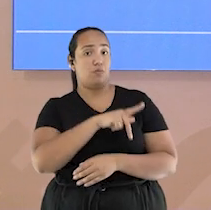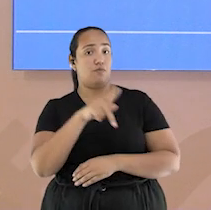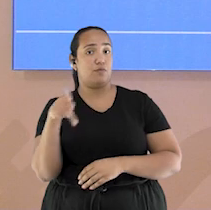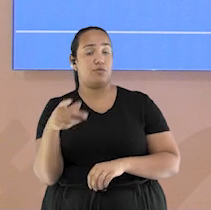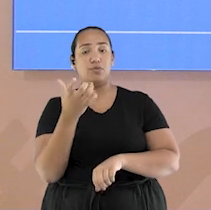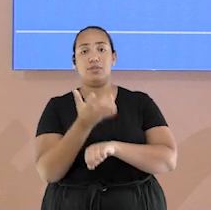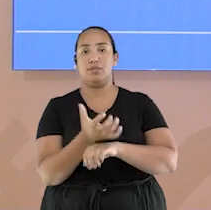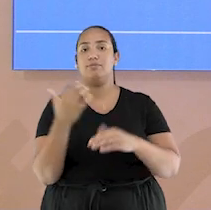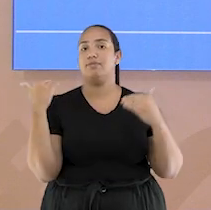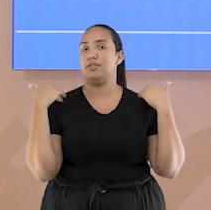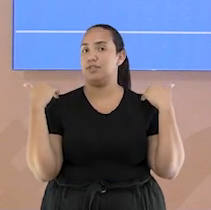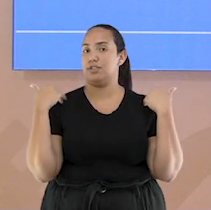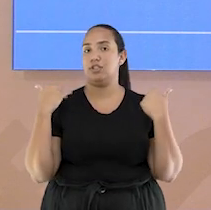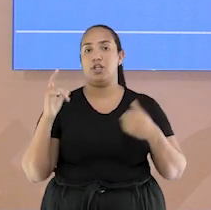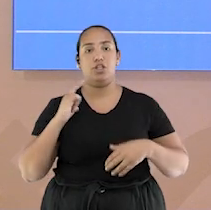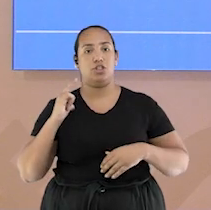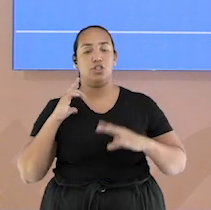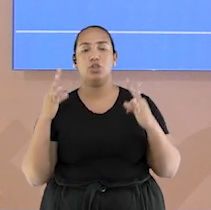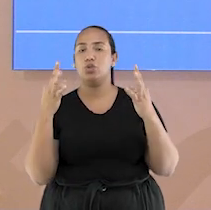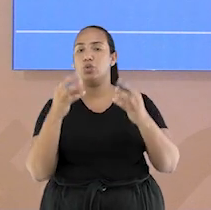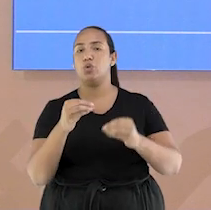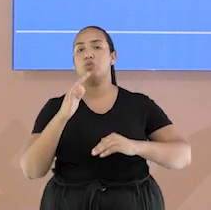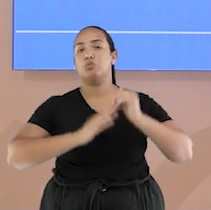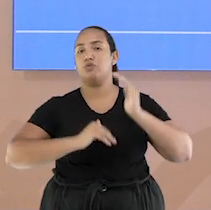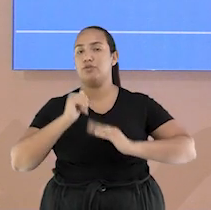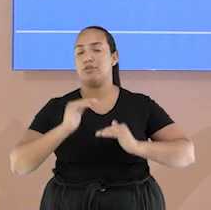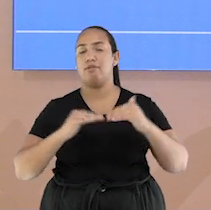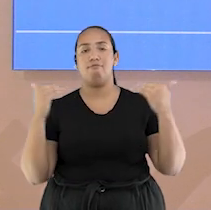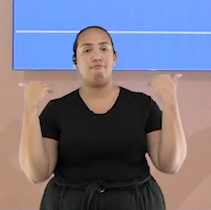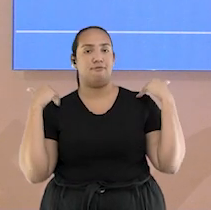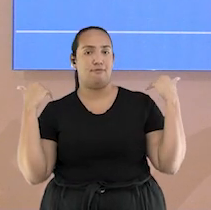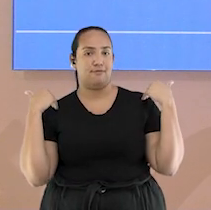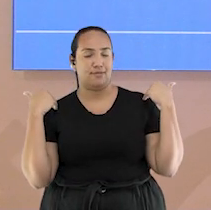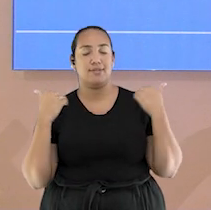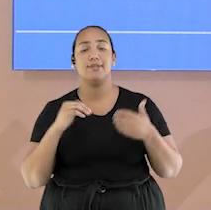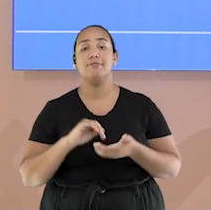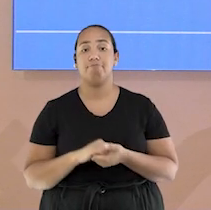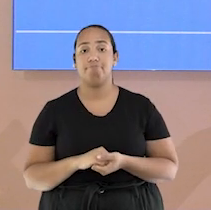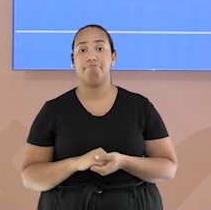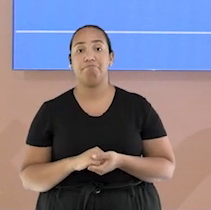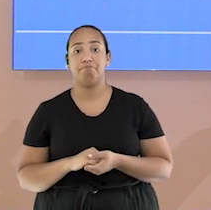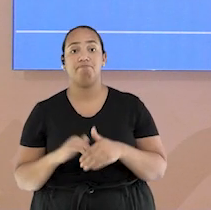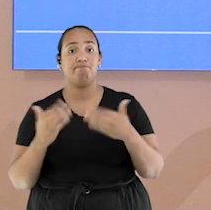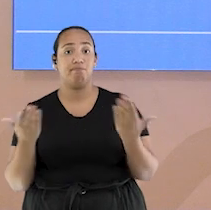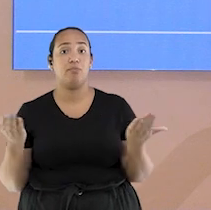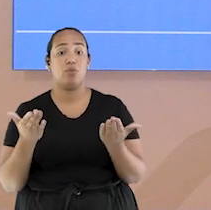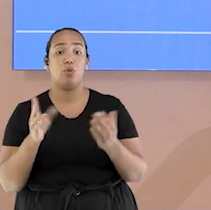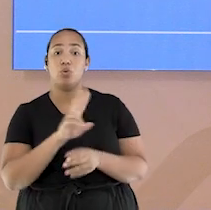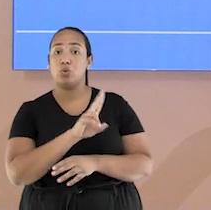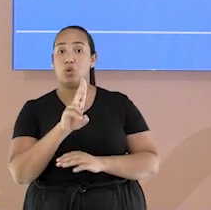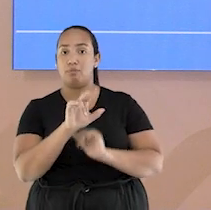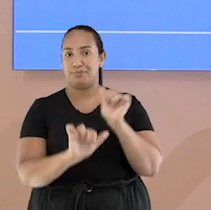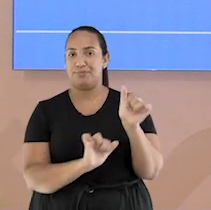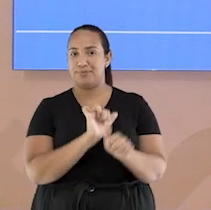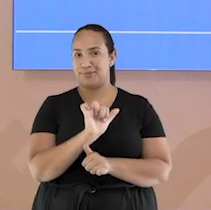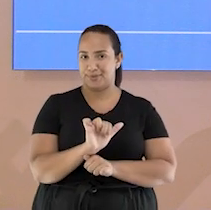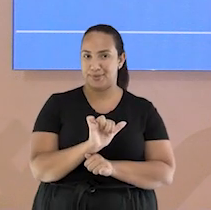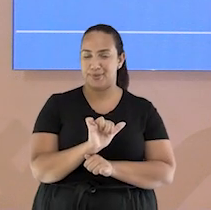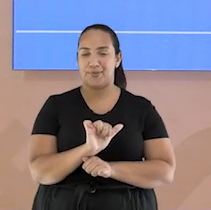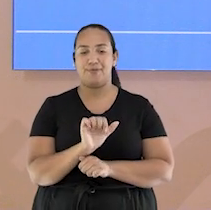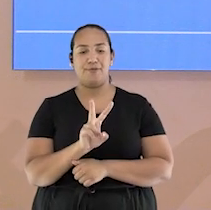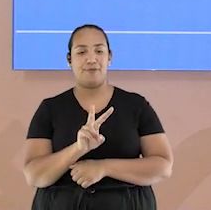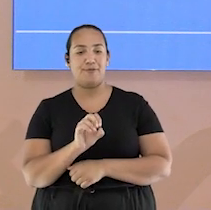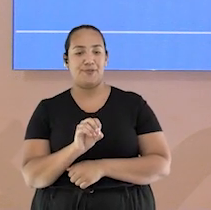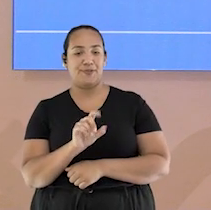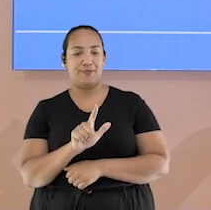Educação Física que reuniu os conselheiros de Educação Física da ACM. Nessa ocasião, a alteração do nome Mintonete